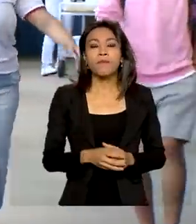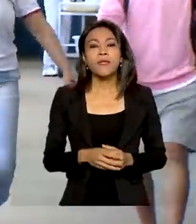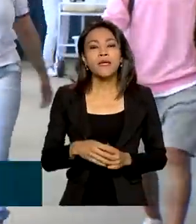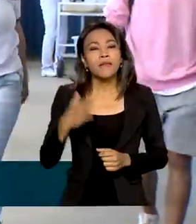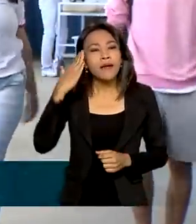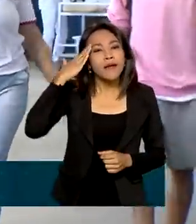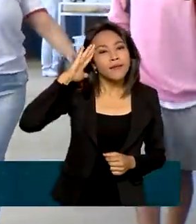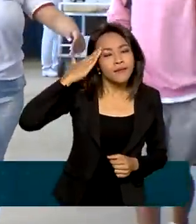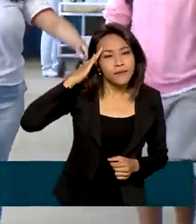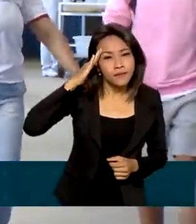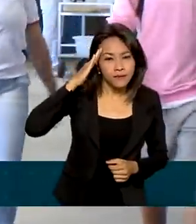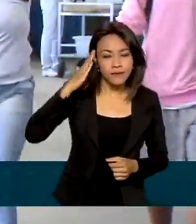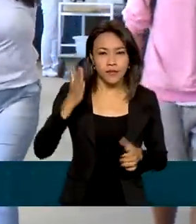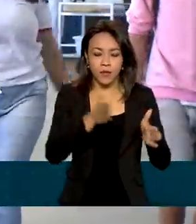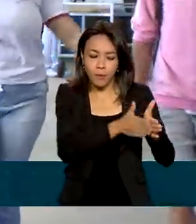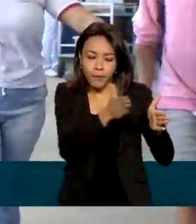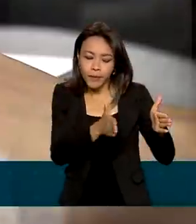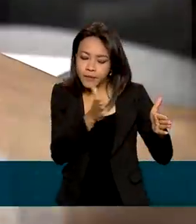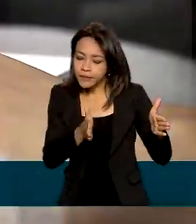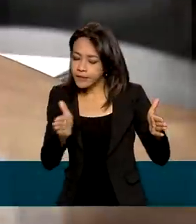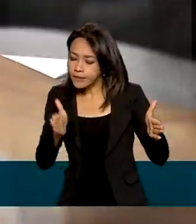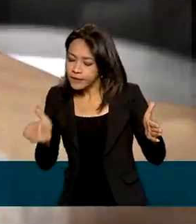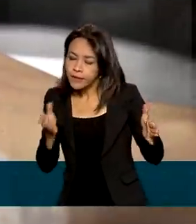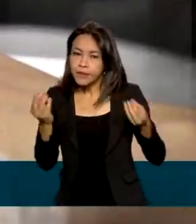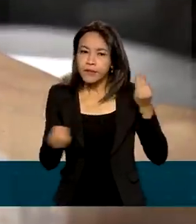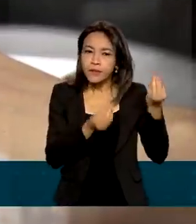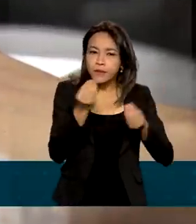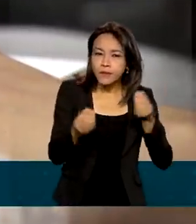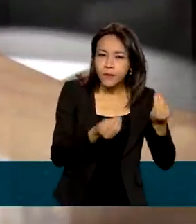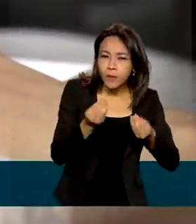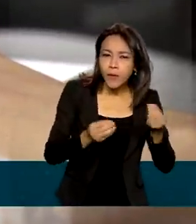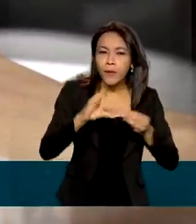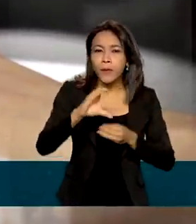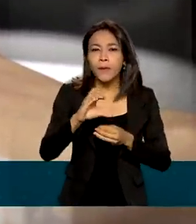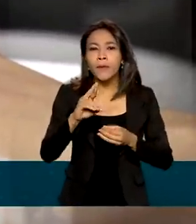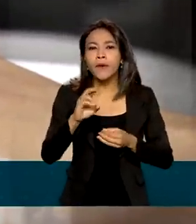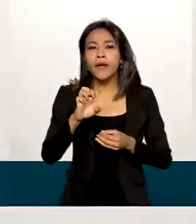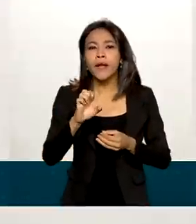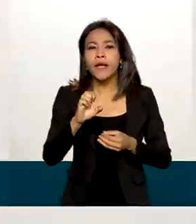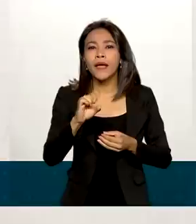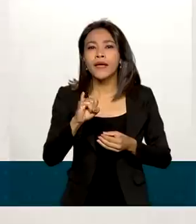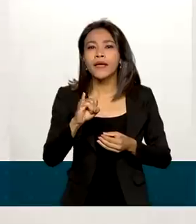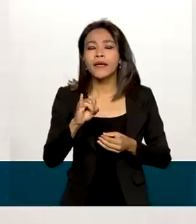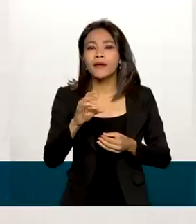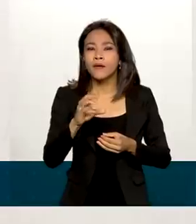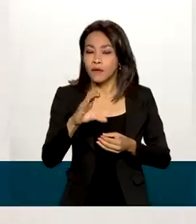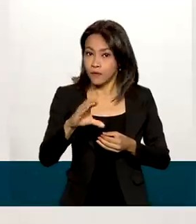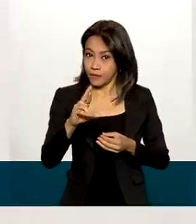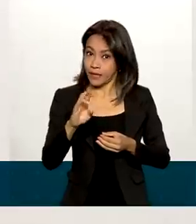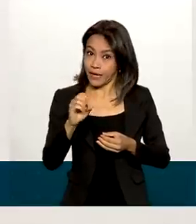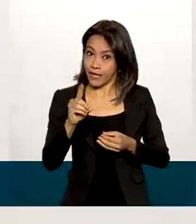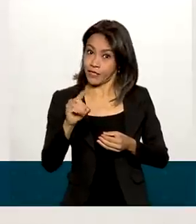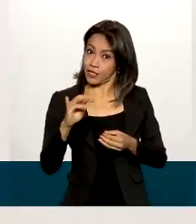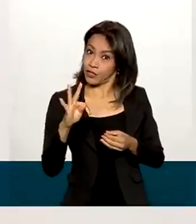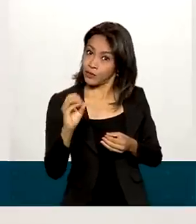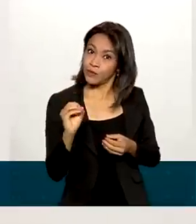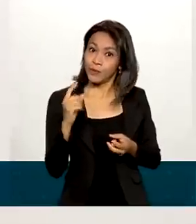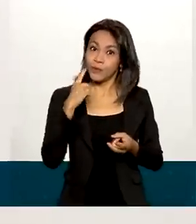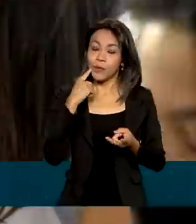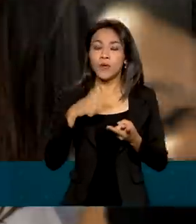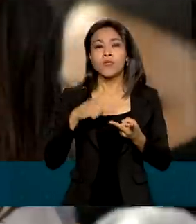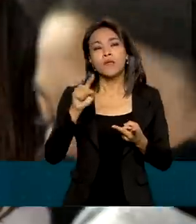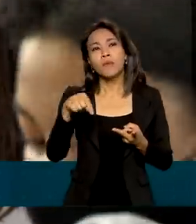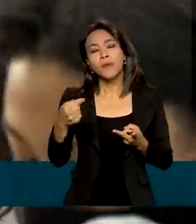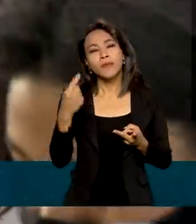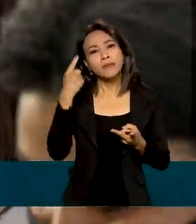semestralidade, estão entendendo esse sistema de créditos, estão entendendo a vantagem que é você poder escolher parte do que você